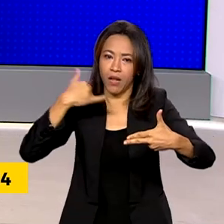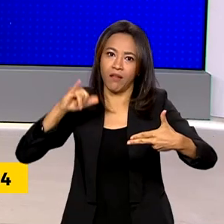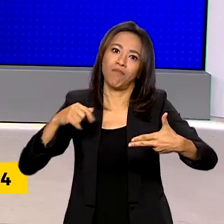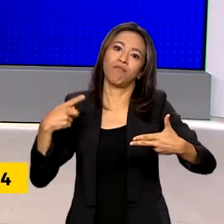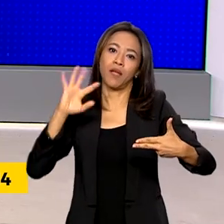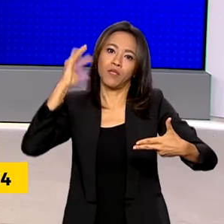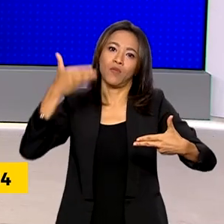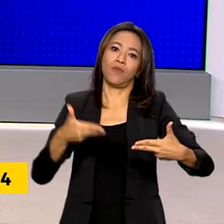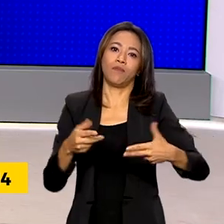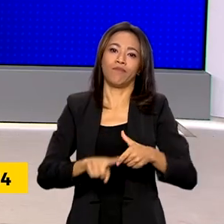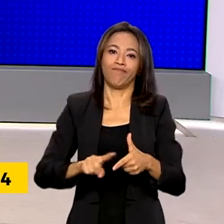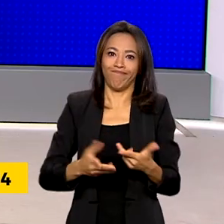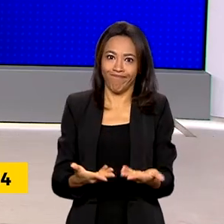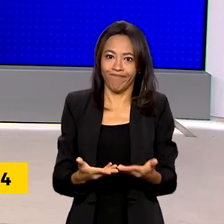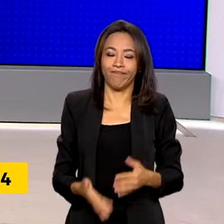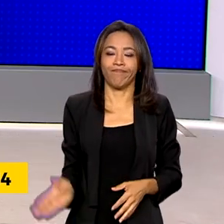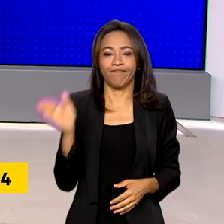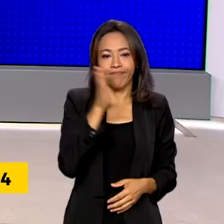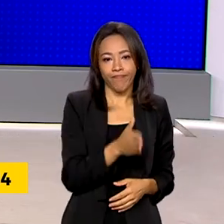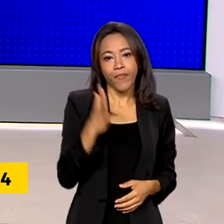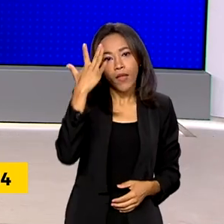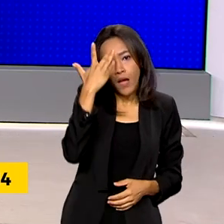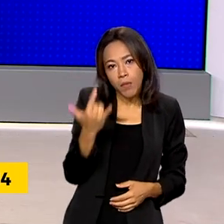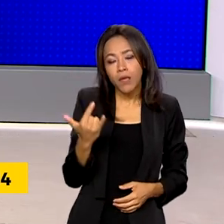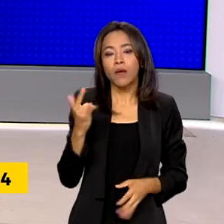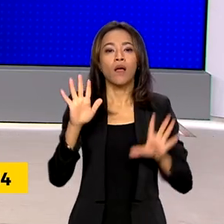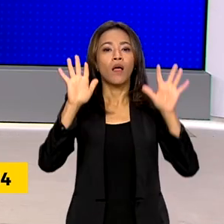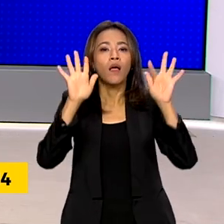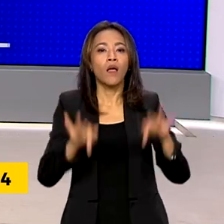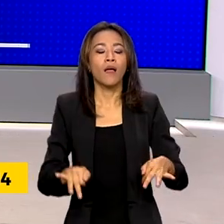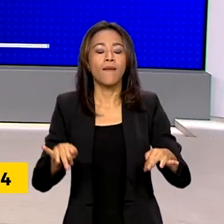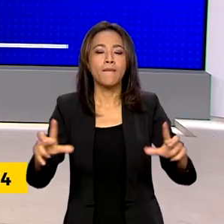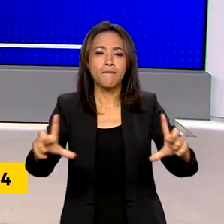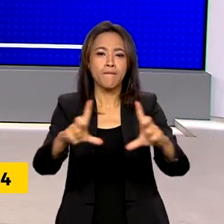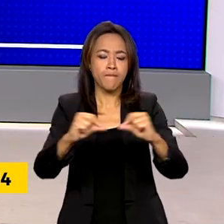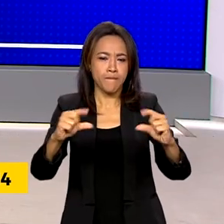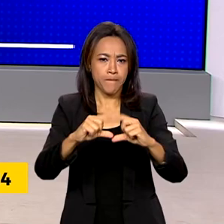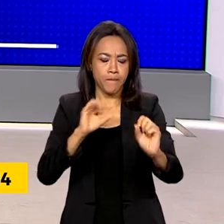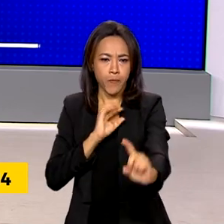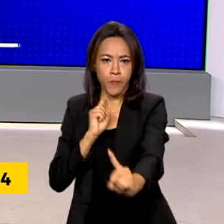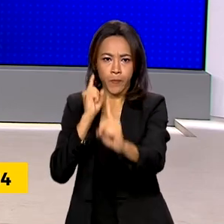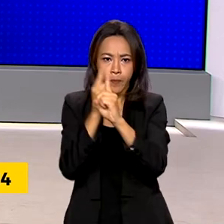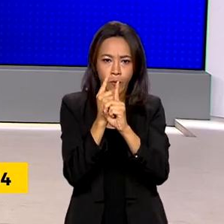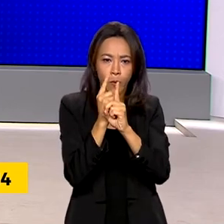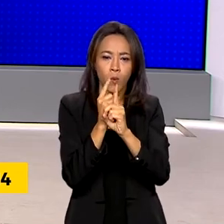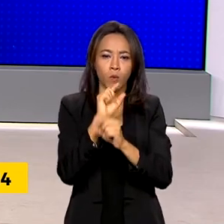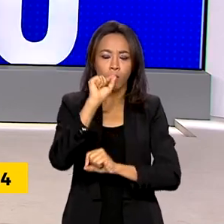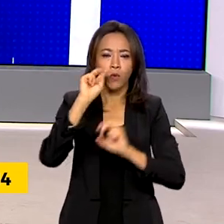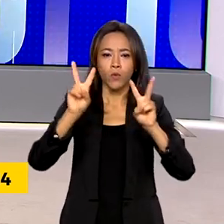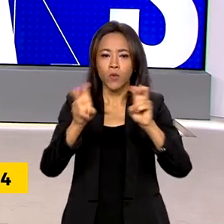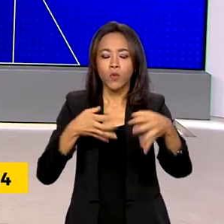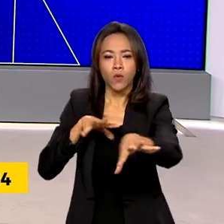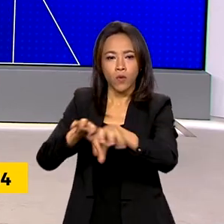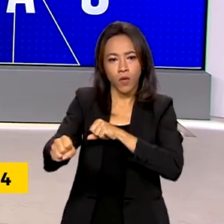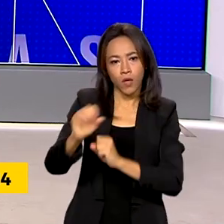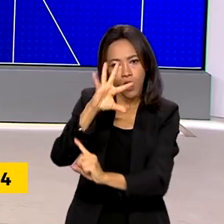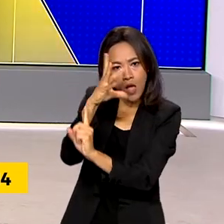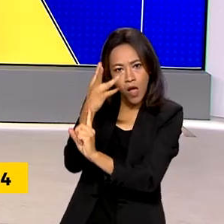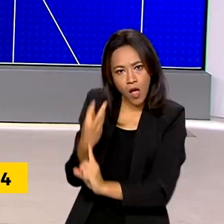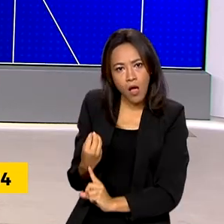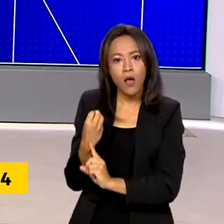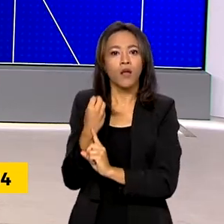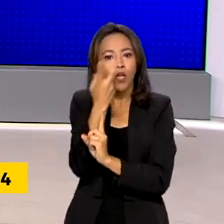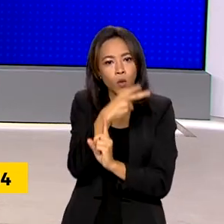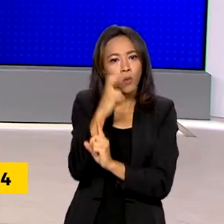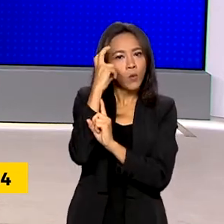Termina amanhã aqui em Brasília o encontro que quer destacar a formação artística e cultural na educação